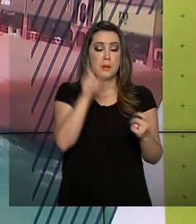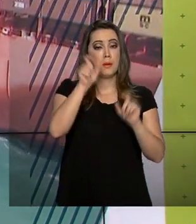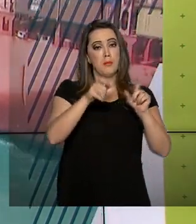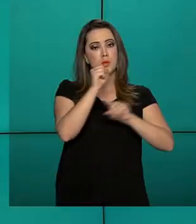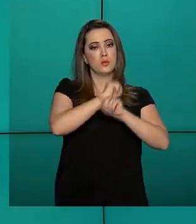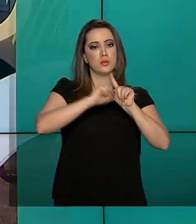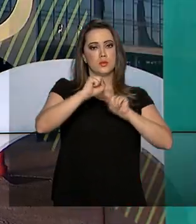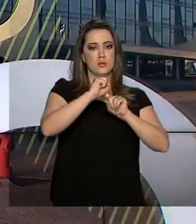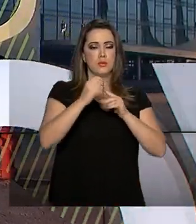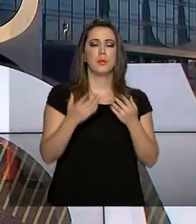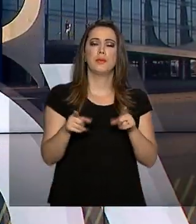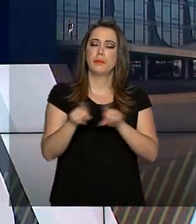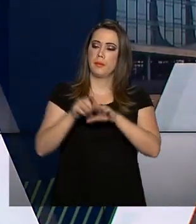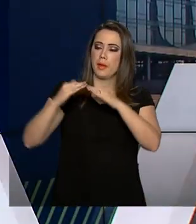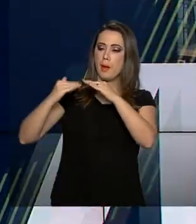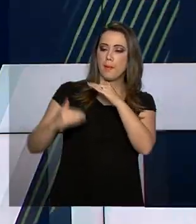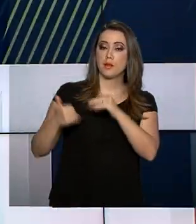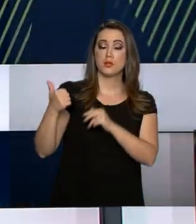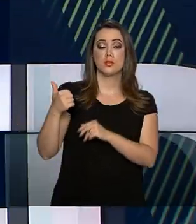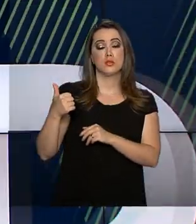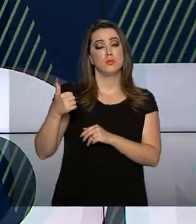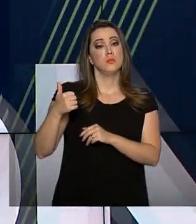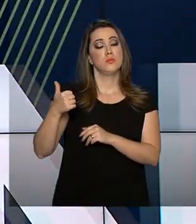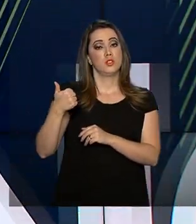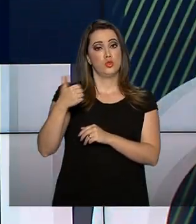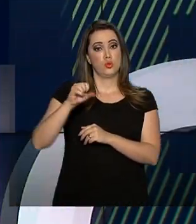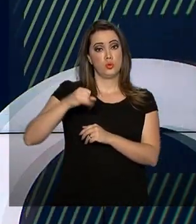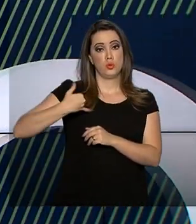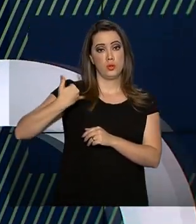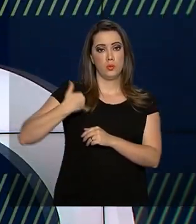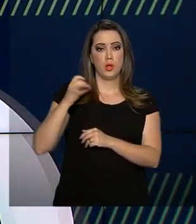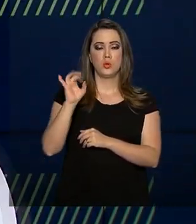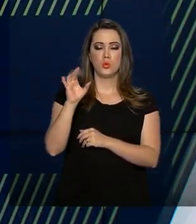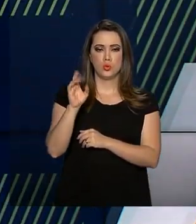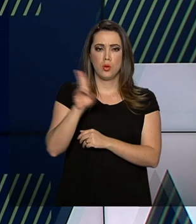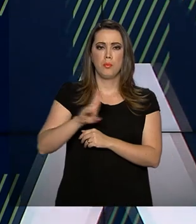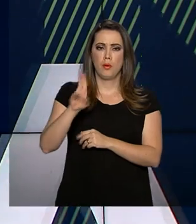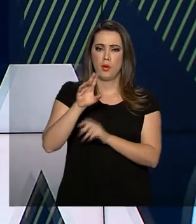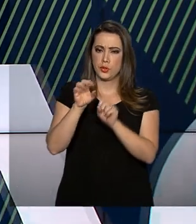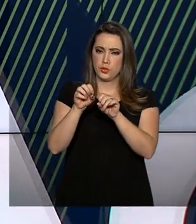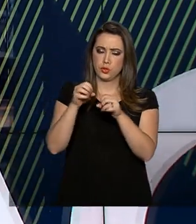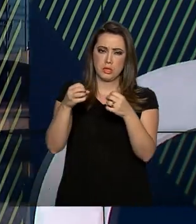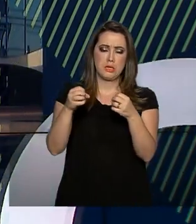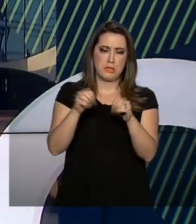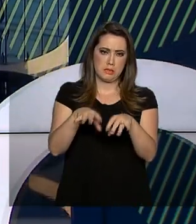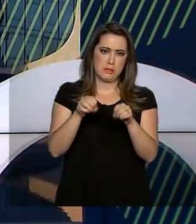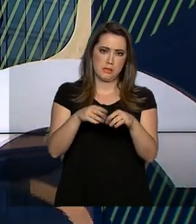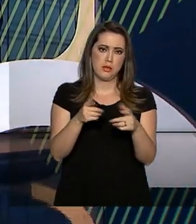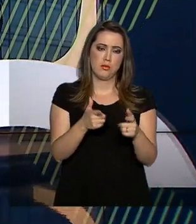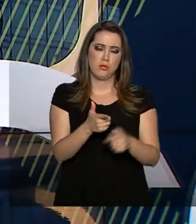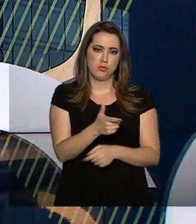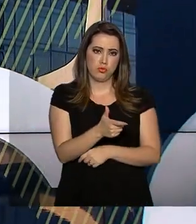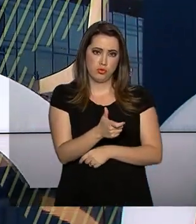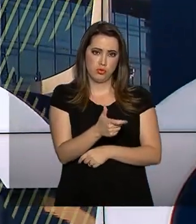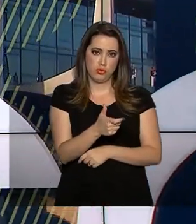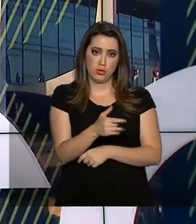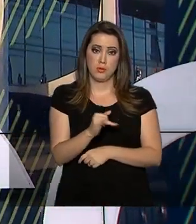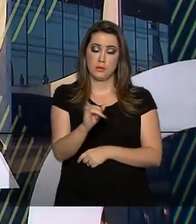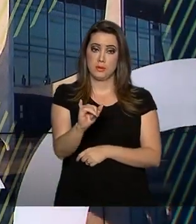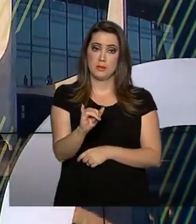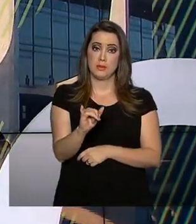Menores de idade só poderão praticar tiro esportivo a partir dos 14 anos e com autorização dos dois